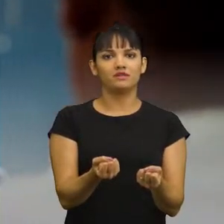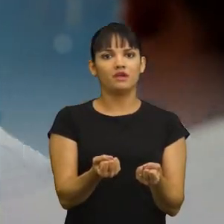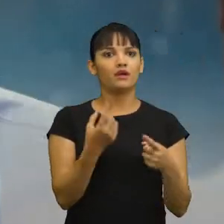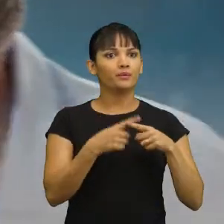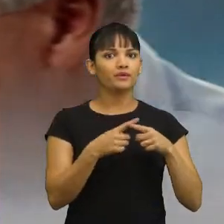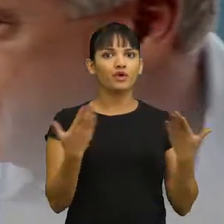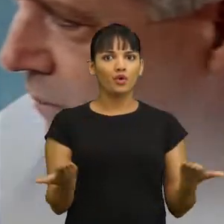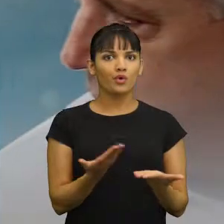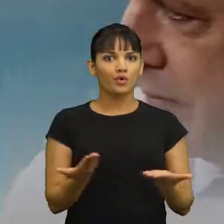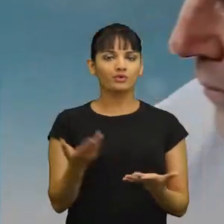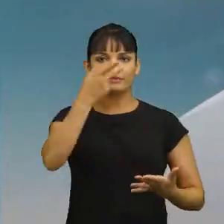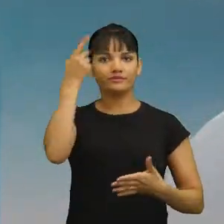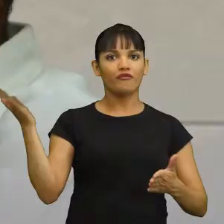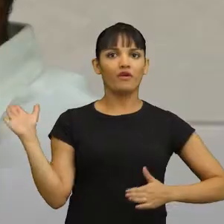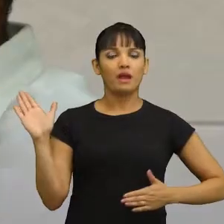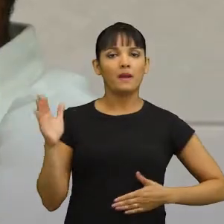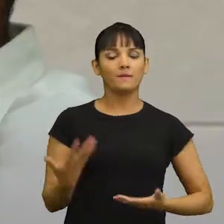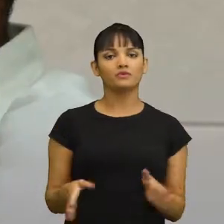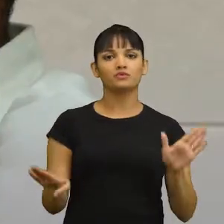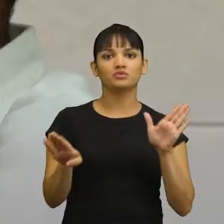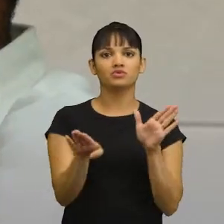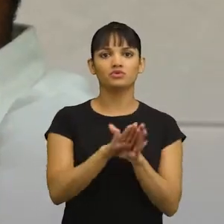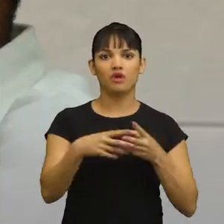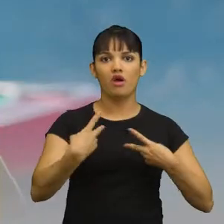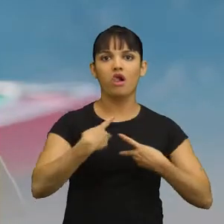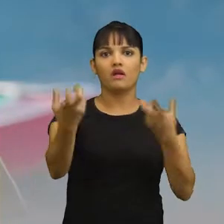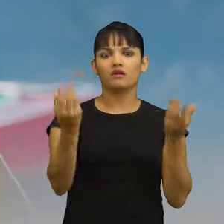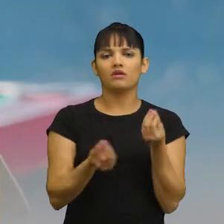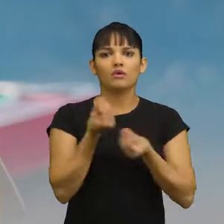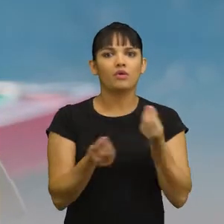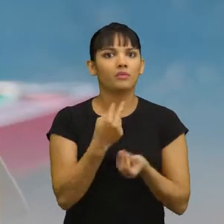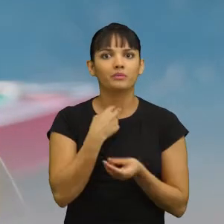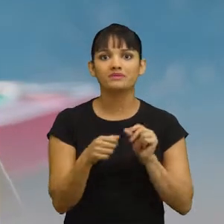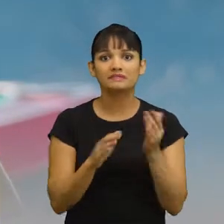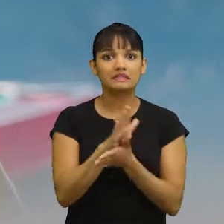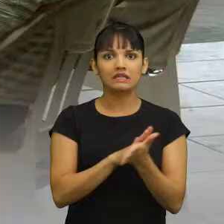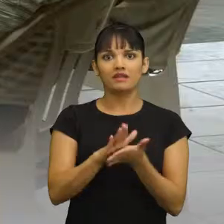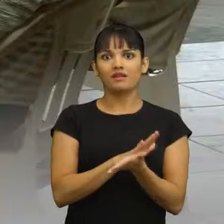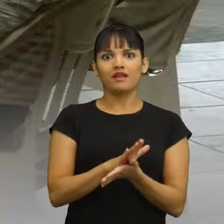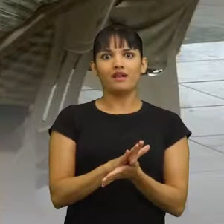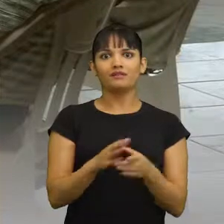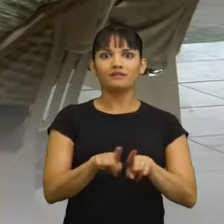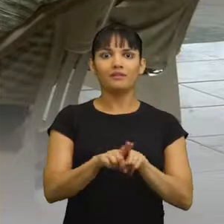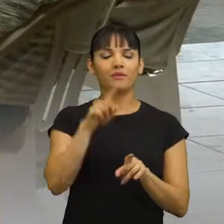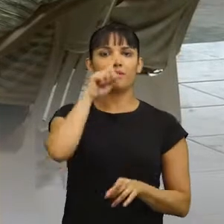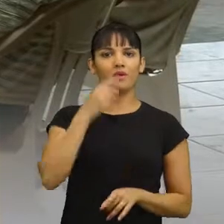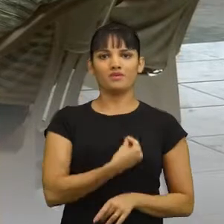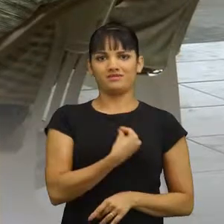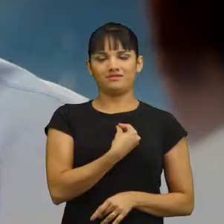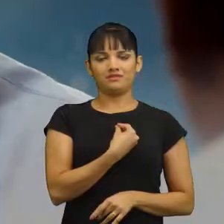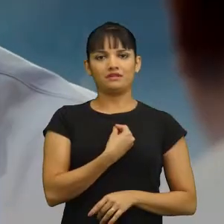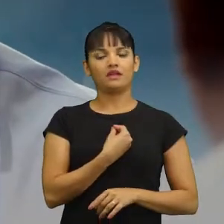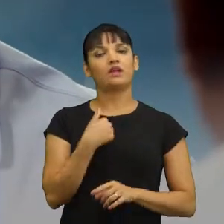para poder o vagabundo chegar e tirar o que é seu não, cara. O vagabundo chegar e tirar o que é seu, na cara do você não pode rar e você perde a sua vida. Mas eu entendo também